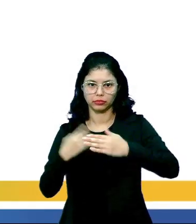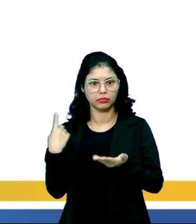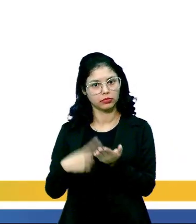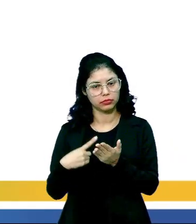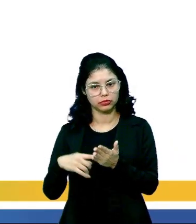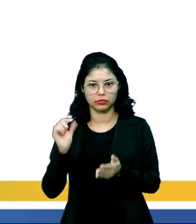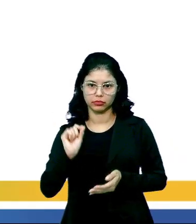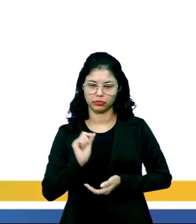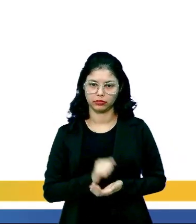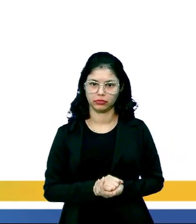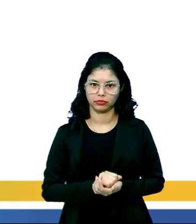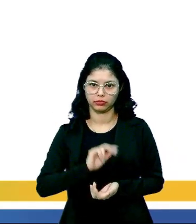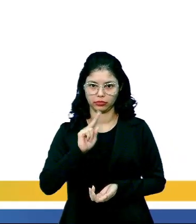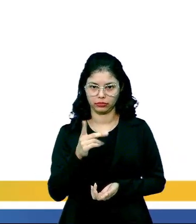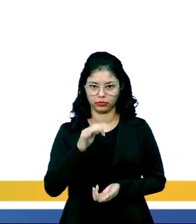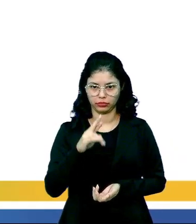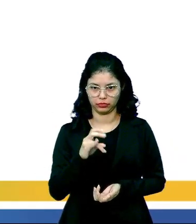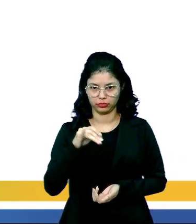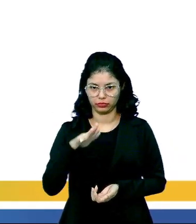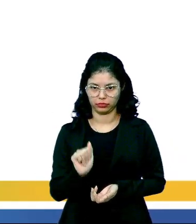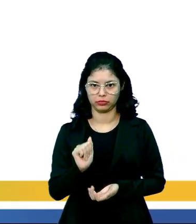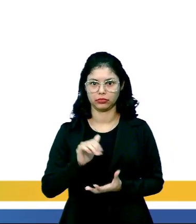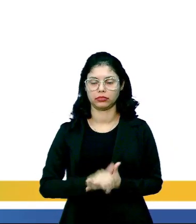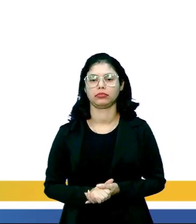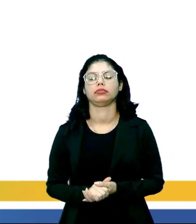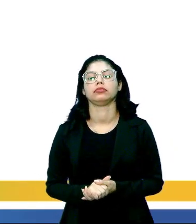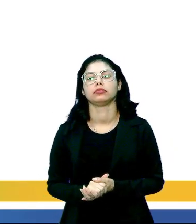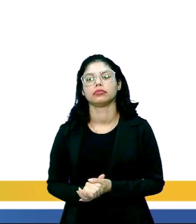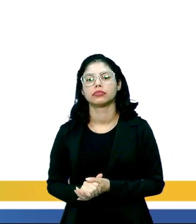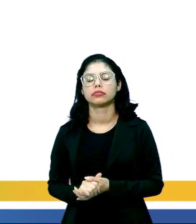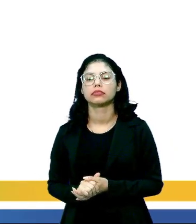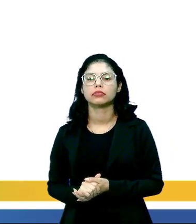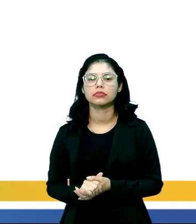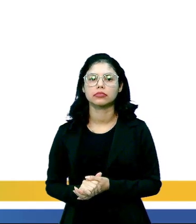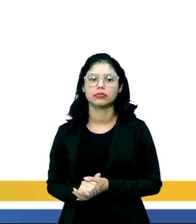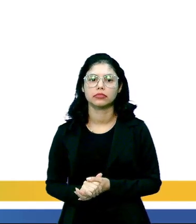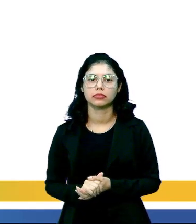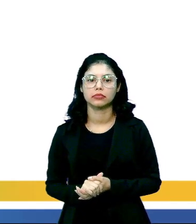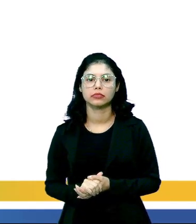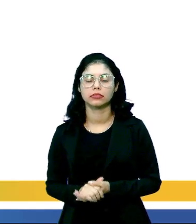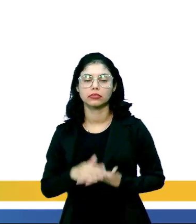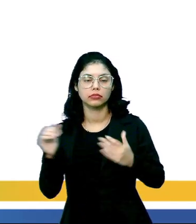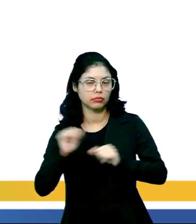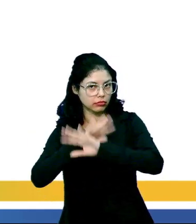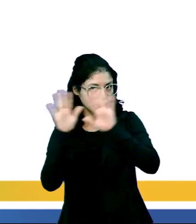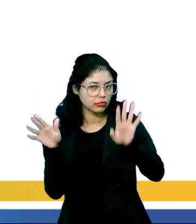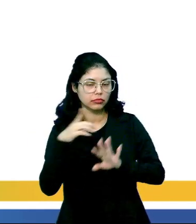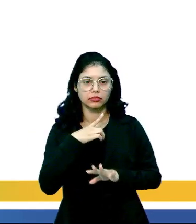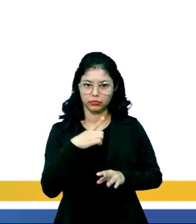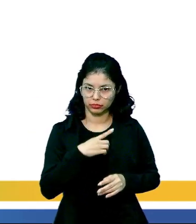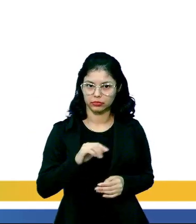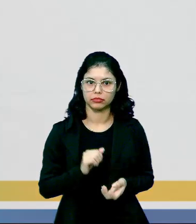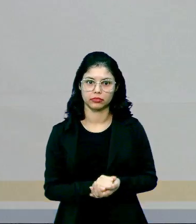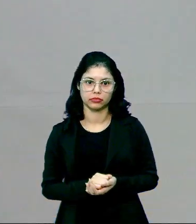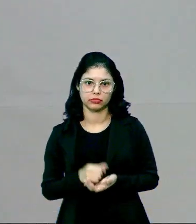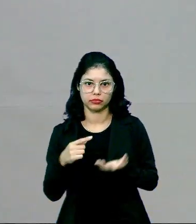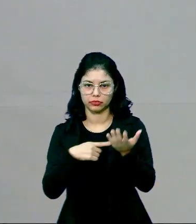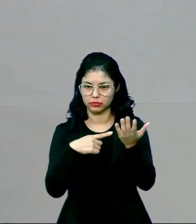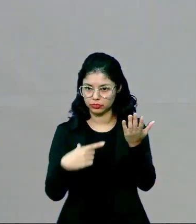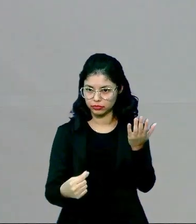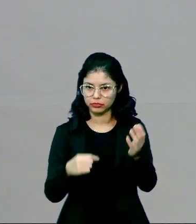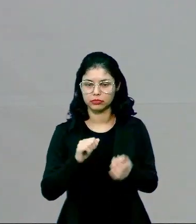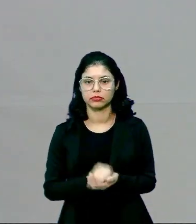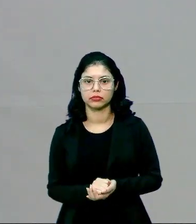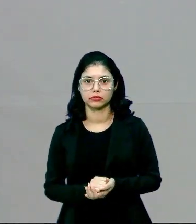considerado como hipoestomática, folhas de região úmidas. E claro que tem folhas